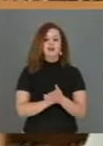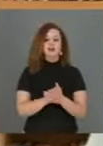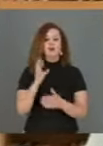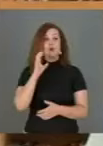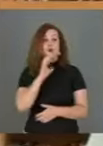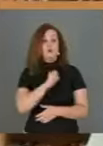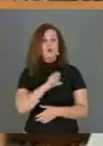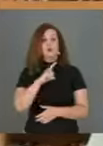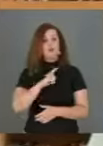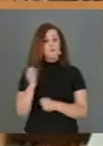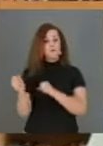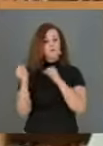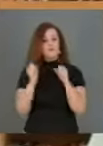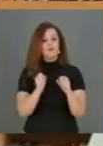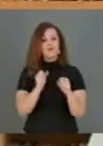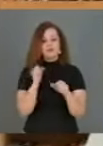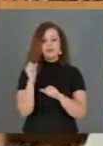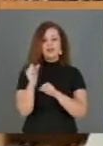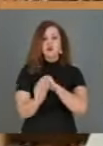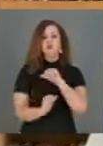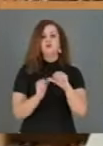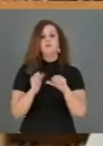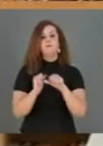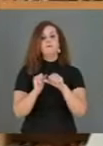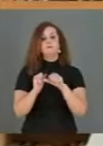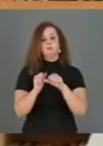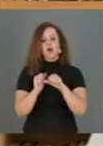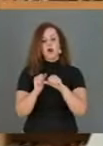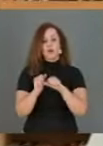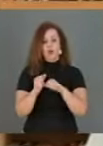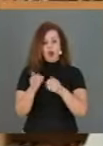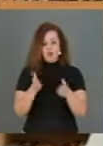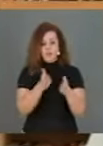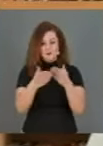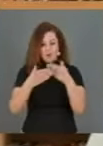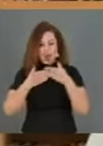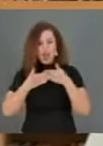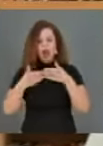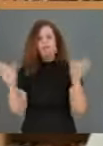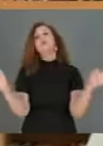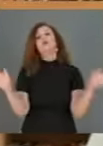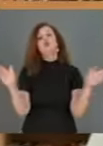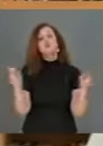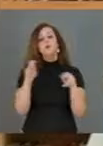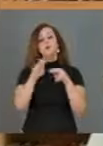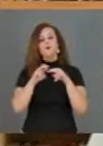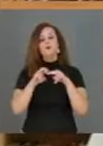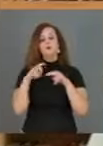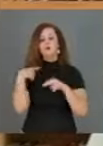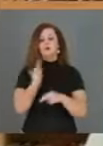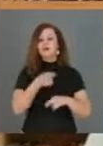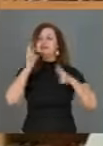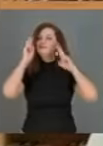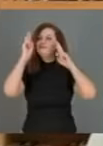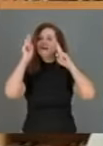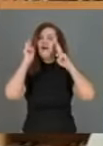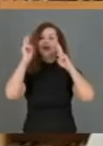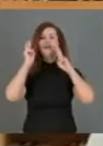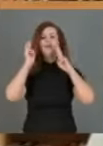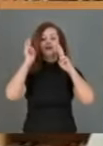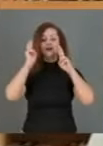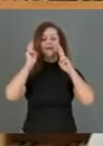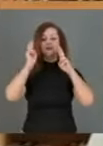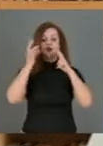tem o poder de transformar, de abrir novos caminhos. Por isso, vamos esperançar e fazer